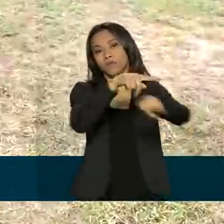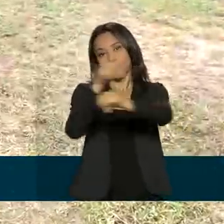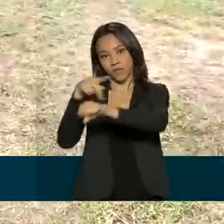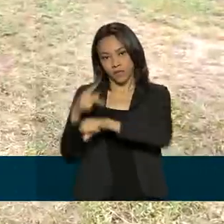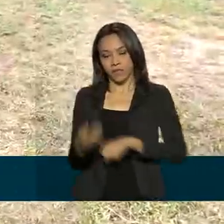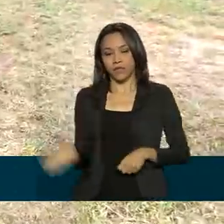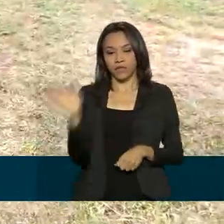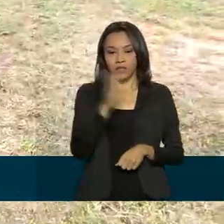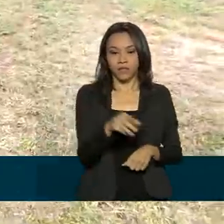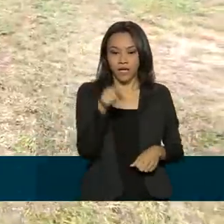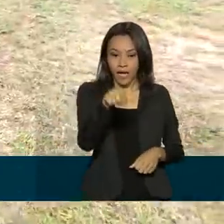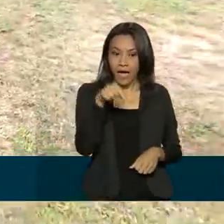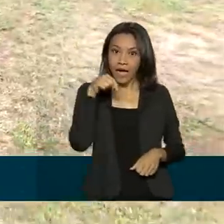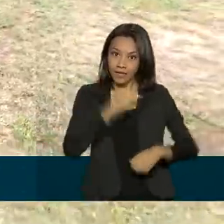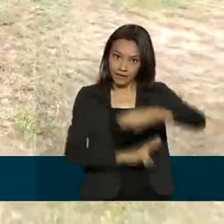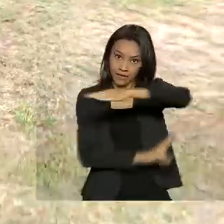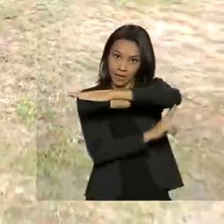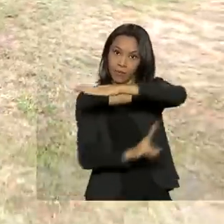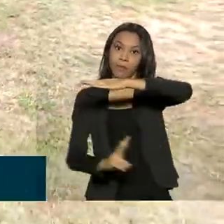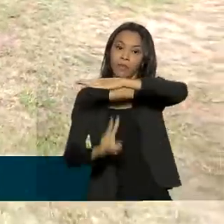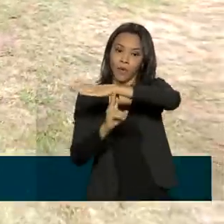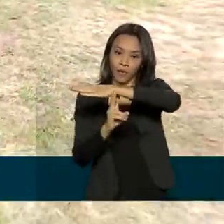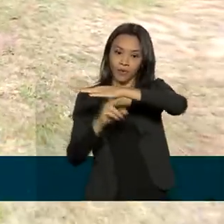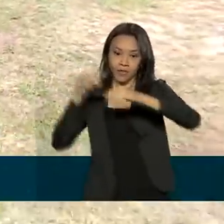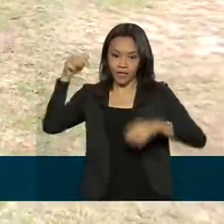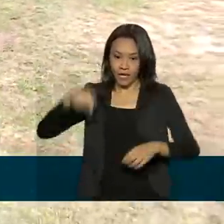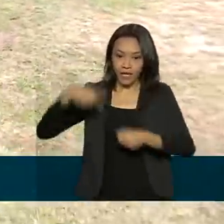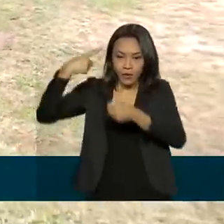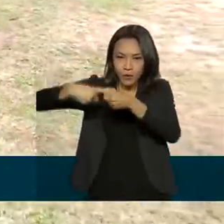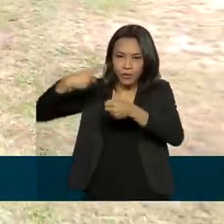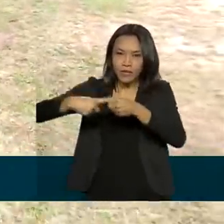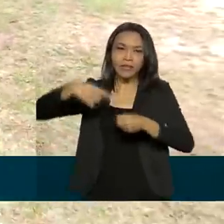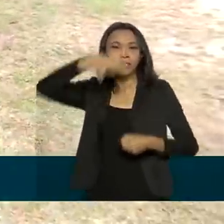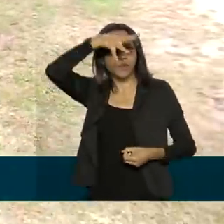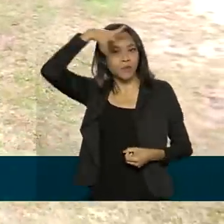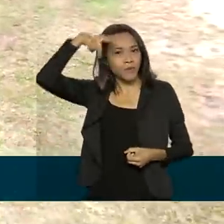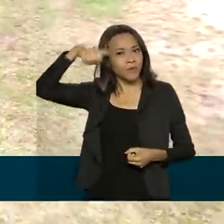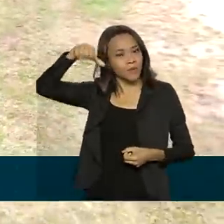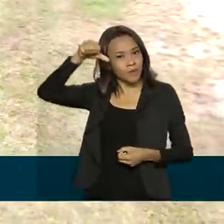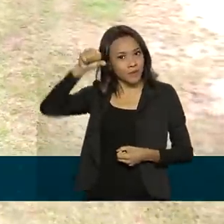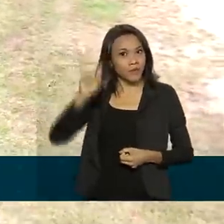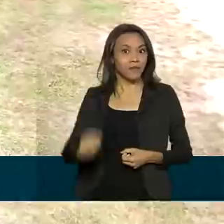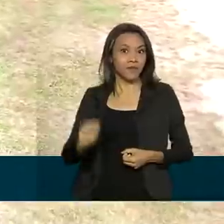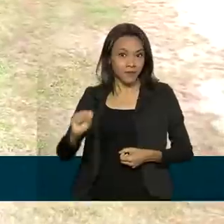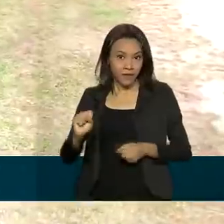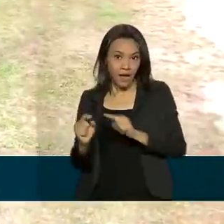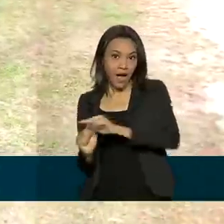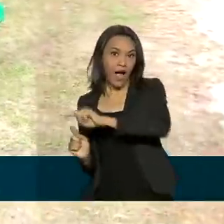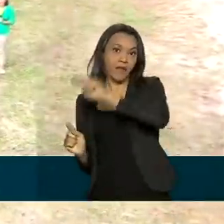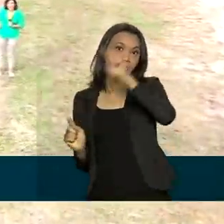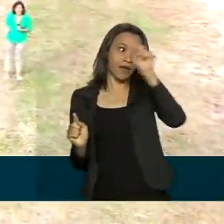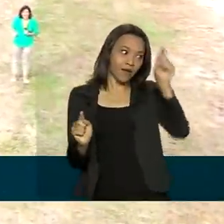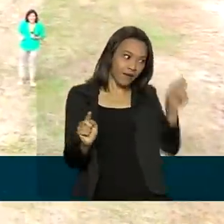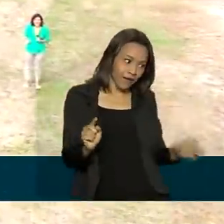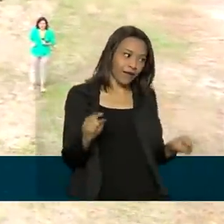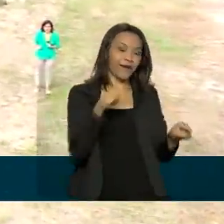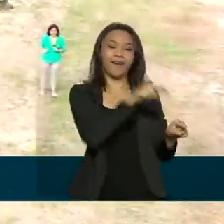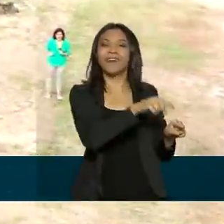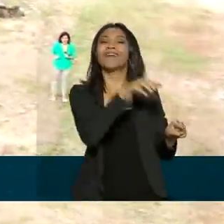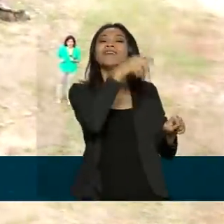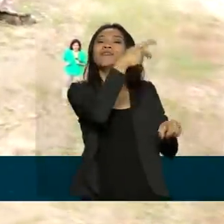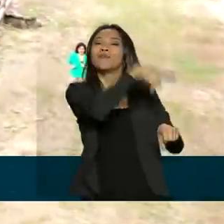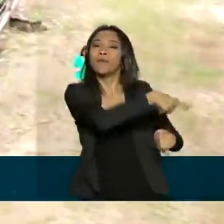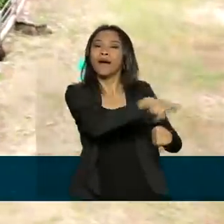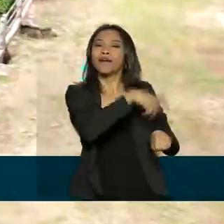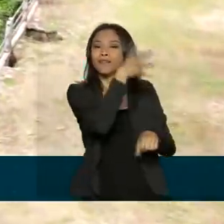atravessar o Rio Paraguai, aqui do município brasileiro de Porto Murtinho, até Carmelo Peralta, ali no